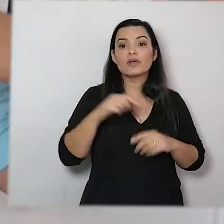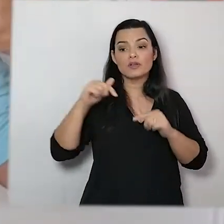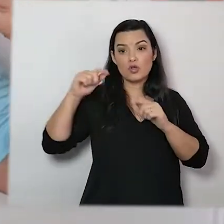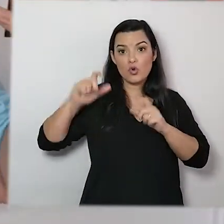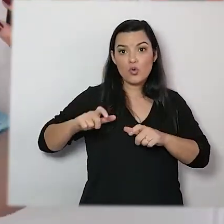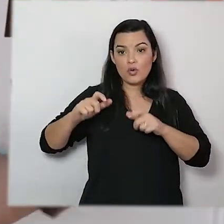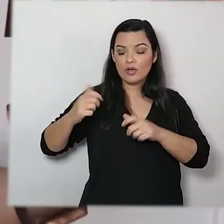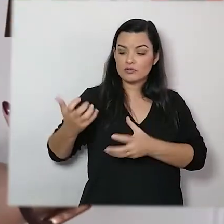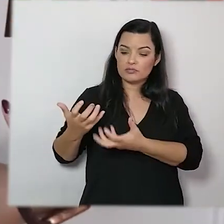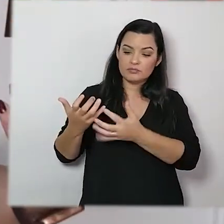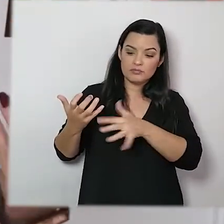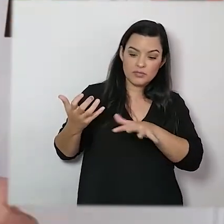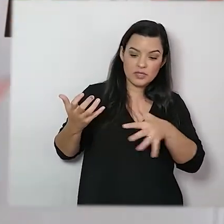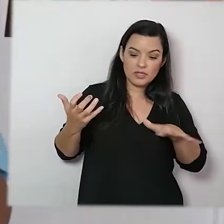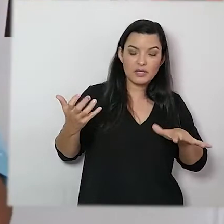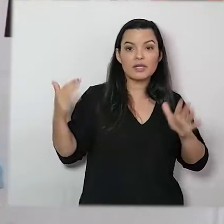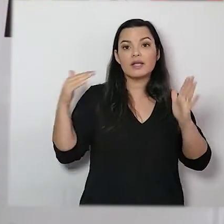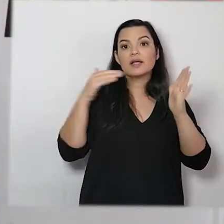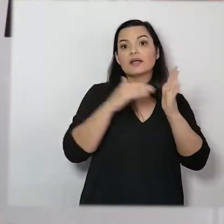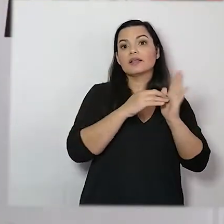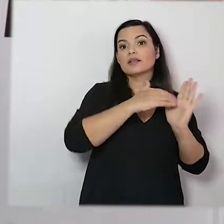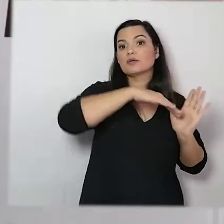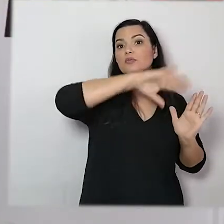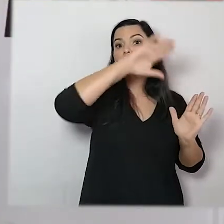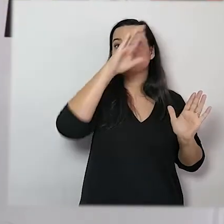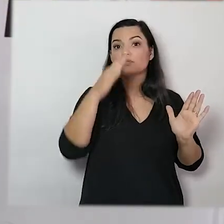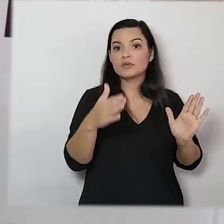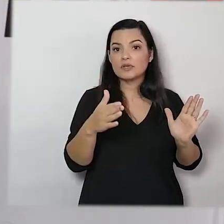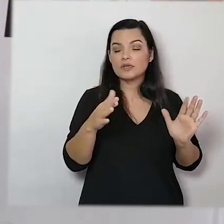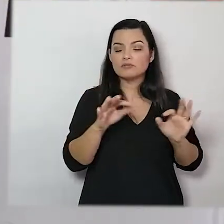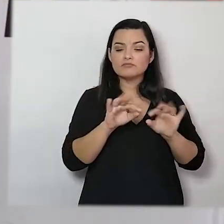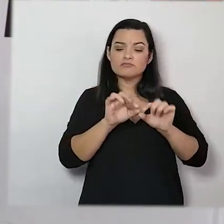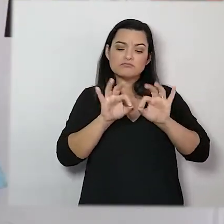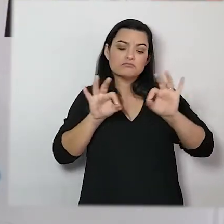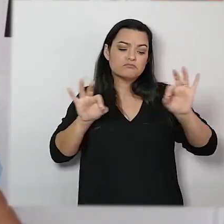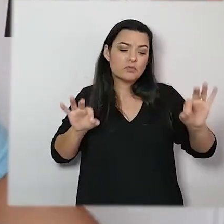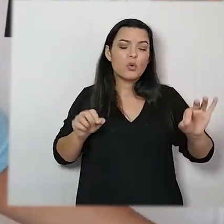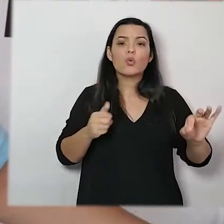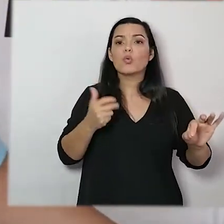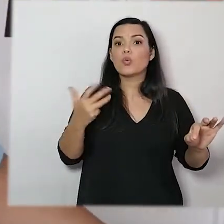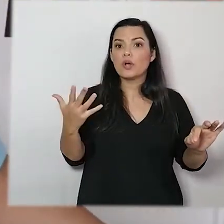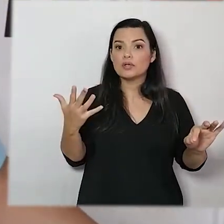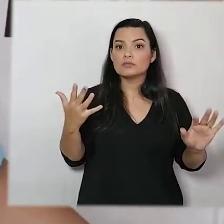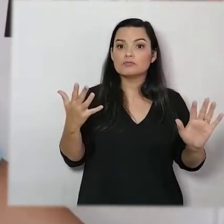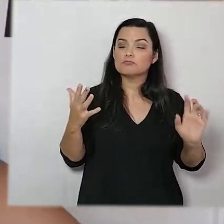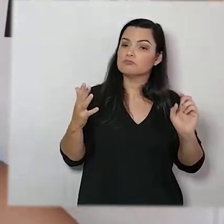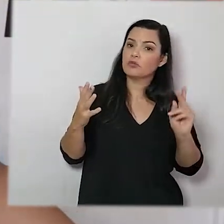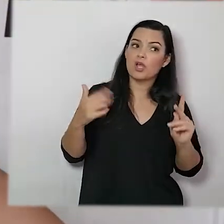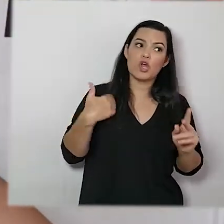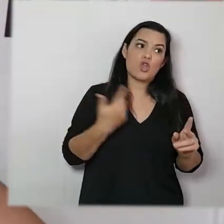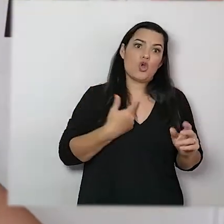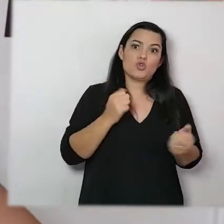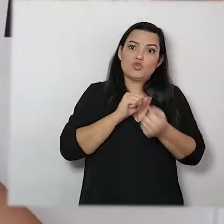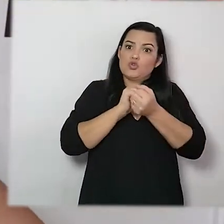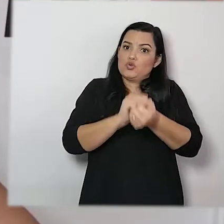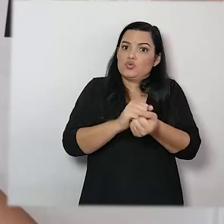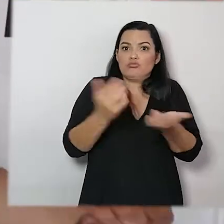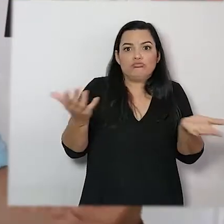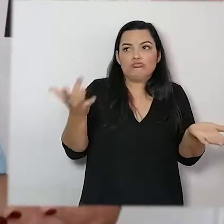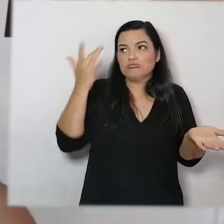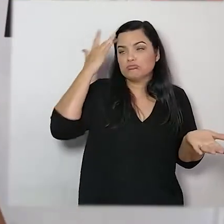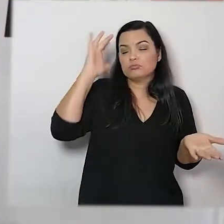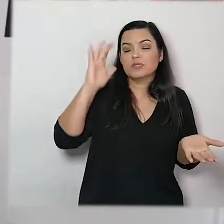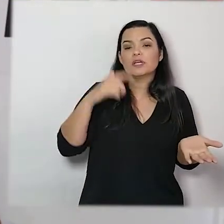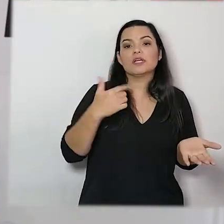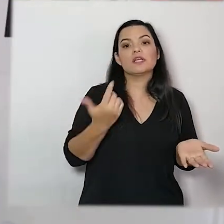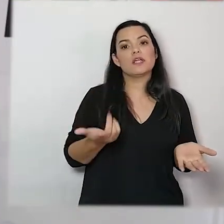até a montanha? Feita essa estimativa, porque nós não estávamos lá com ele e não dá para ser um valor